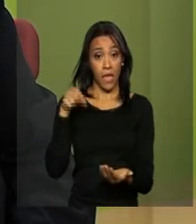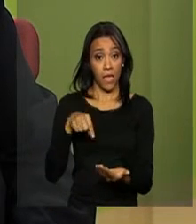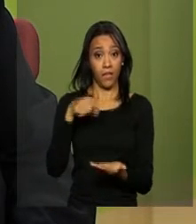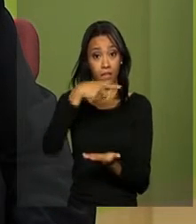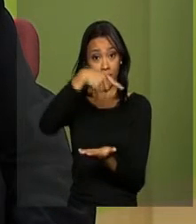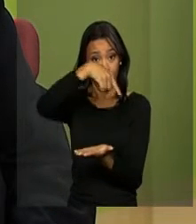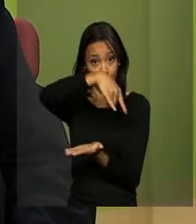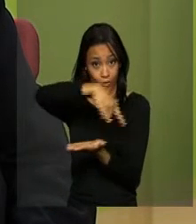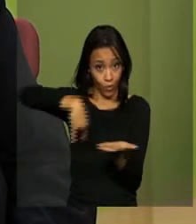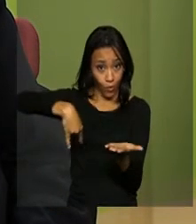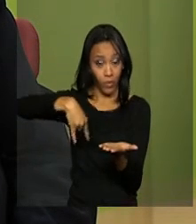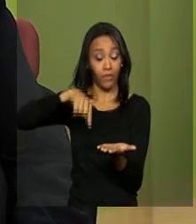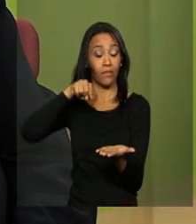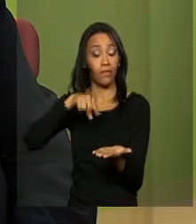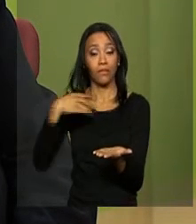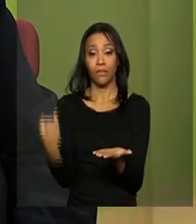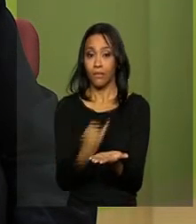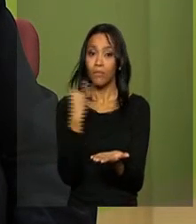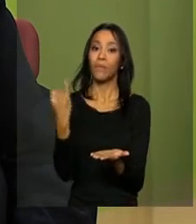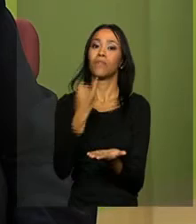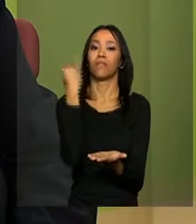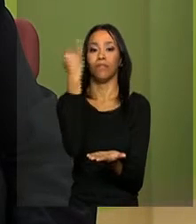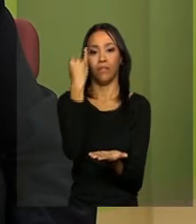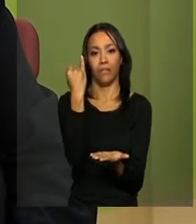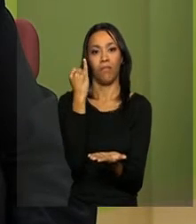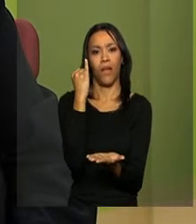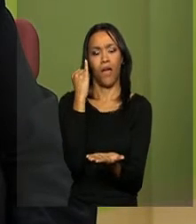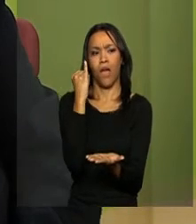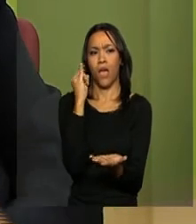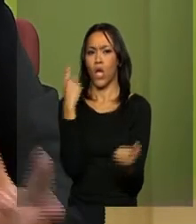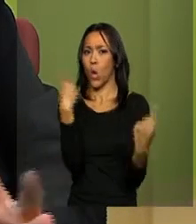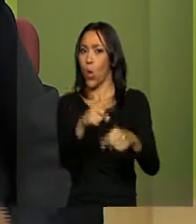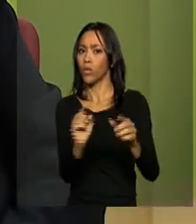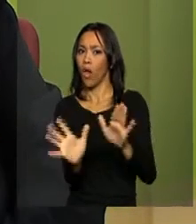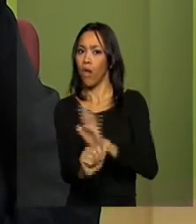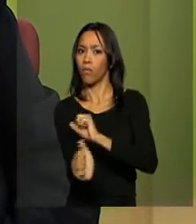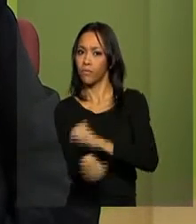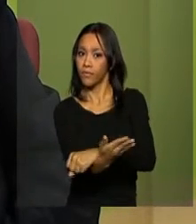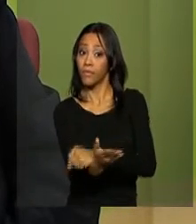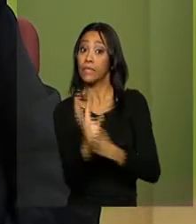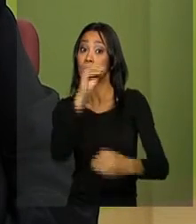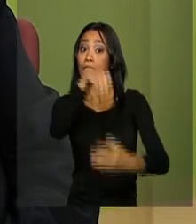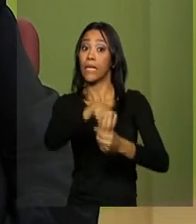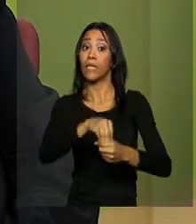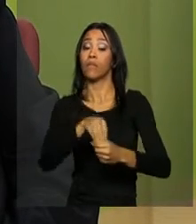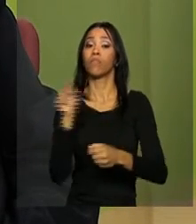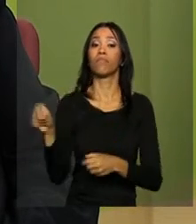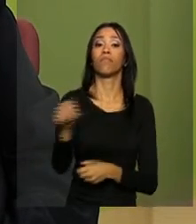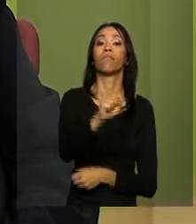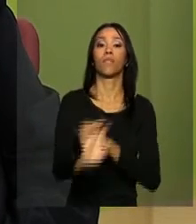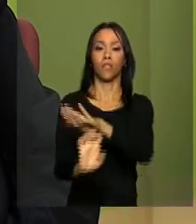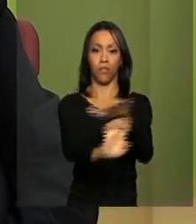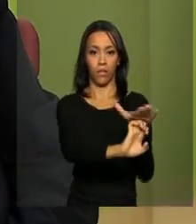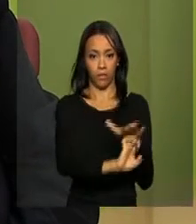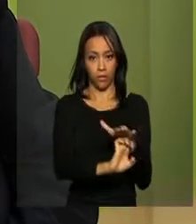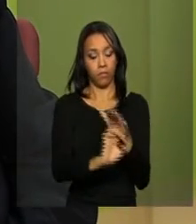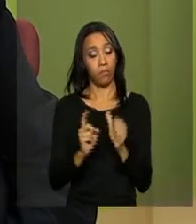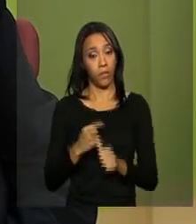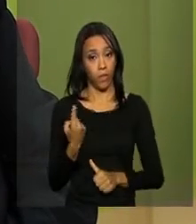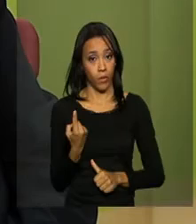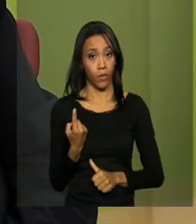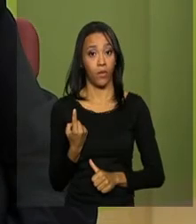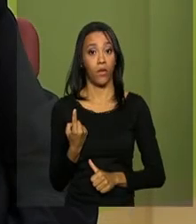ágil de combate à corrupção. Primeiro porque ela traz para combater a corrupção a própria empresa. E ela faz adotando, primeiro,